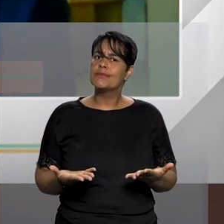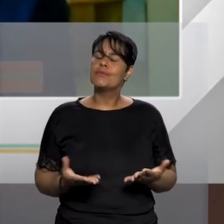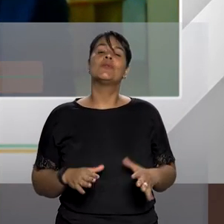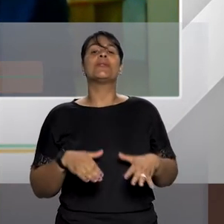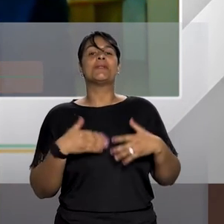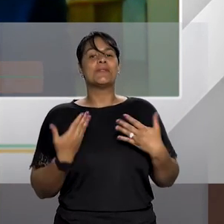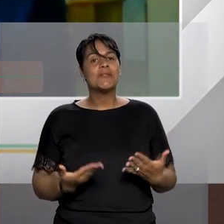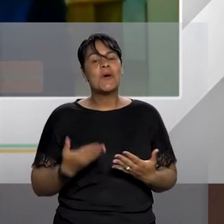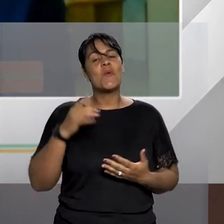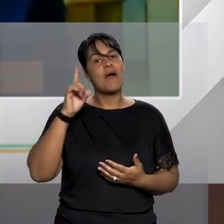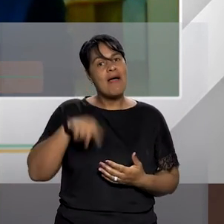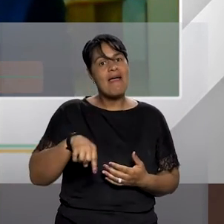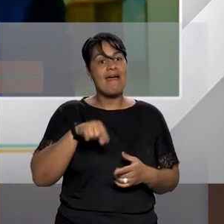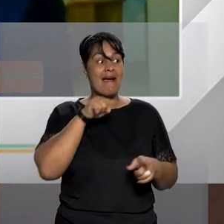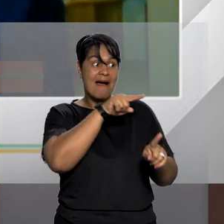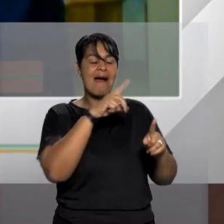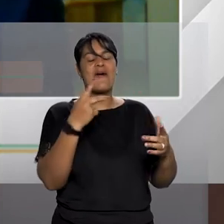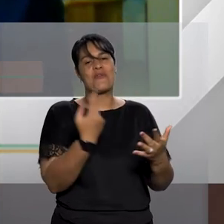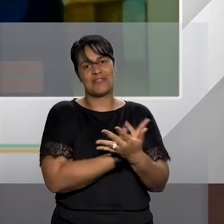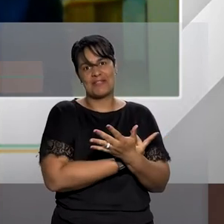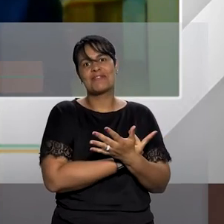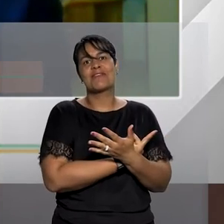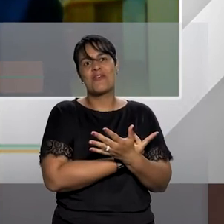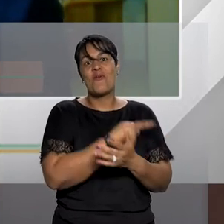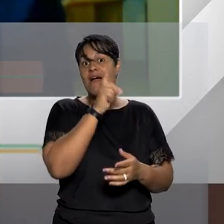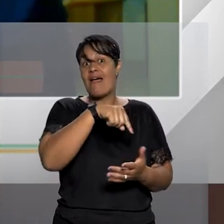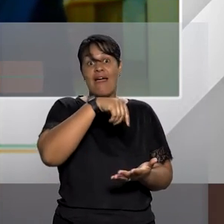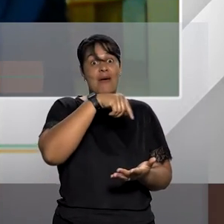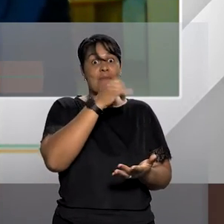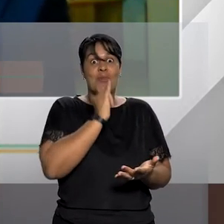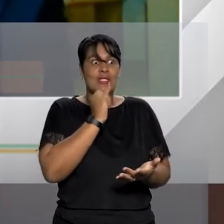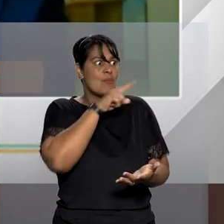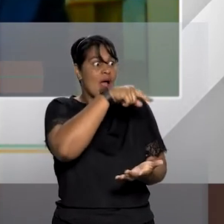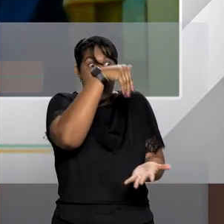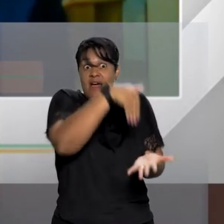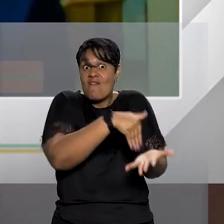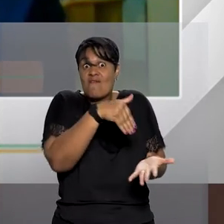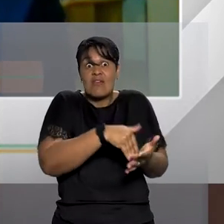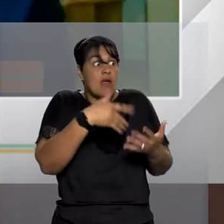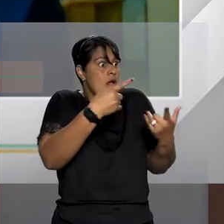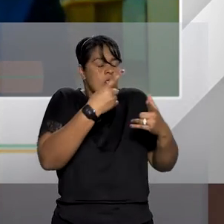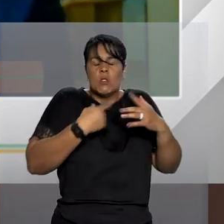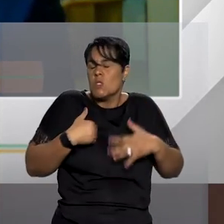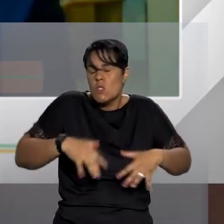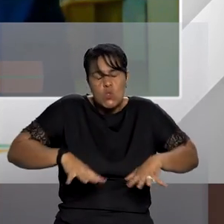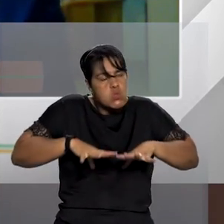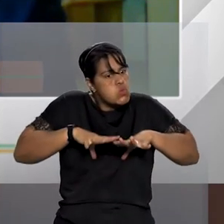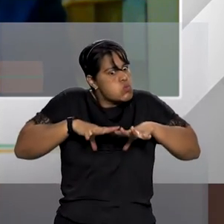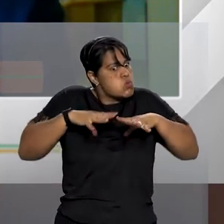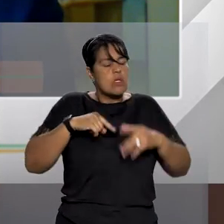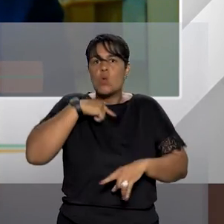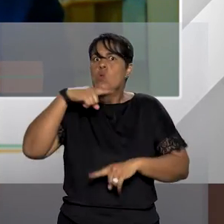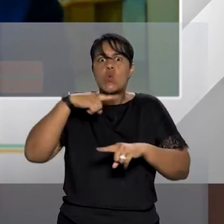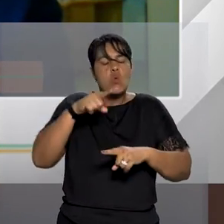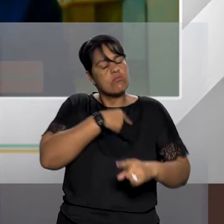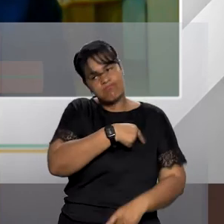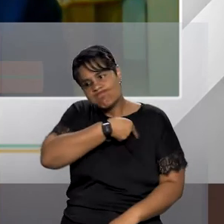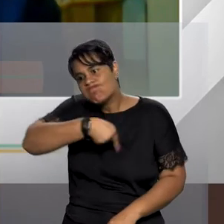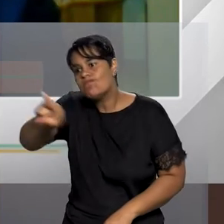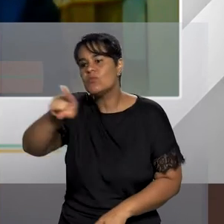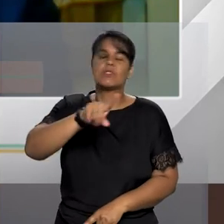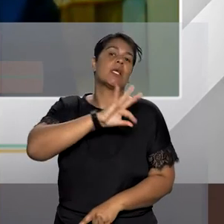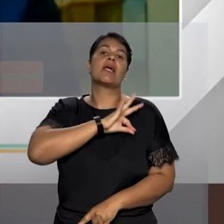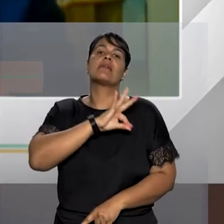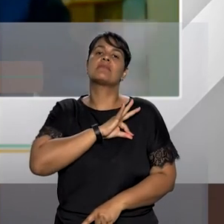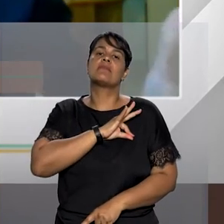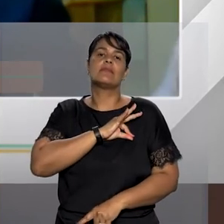não foi a primeira violência que ela sofreu. Foi a gota d'água que ela falou não aguento mais, agora eu vou para a delegacia. É um ciclo de violências que